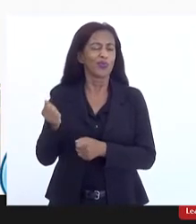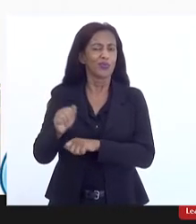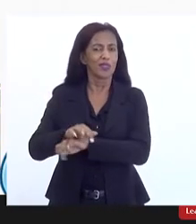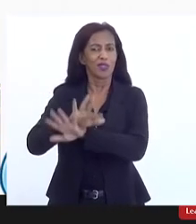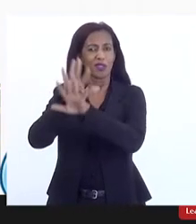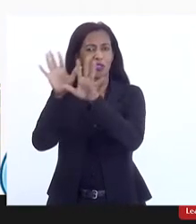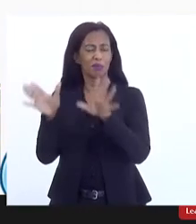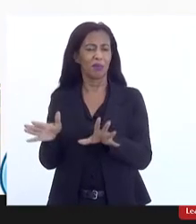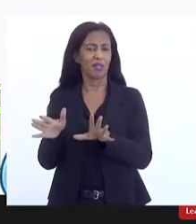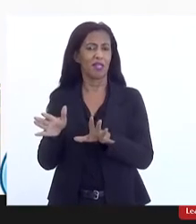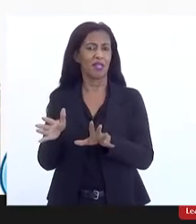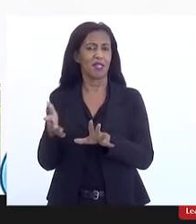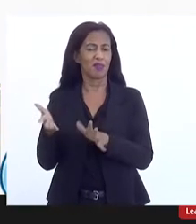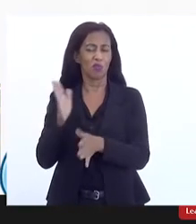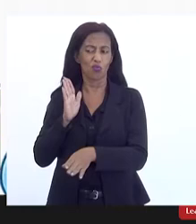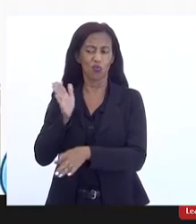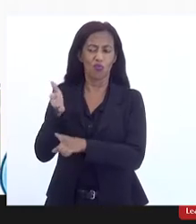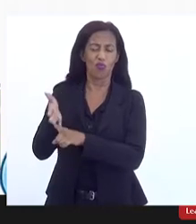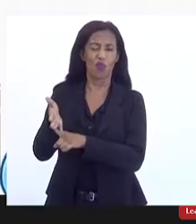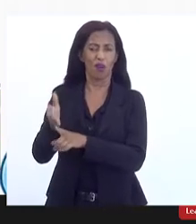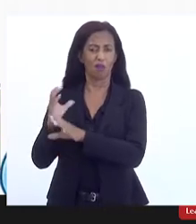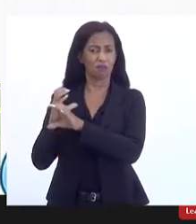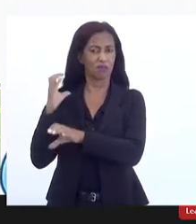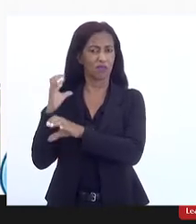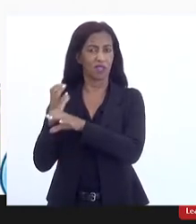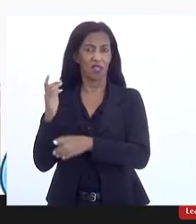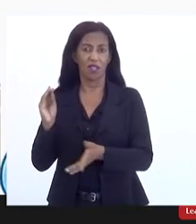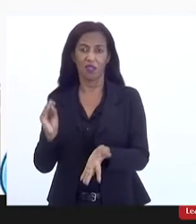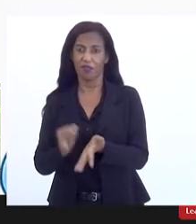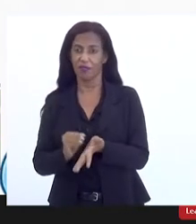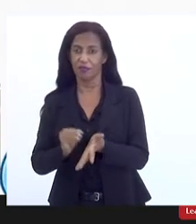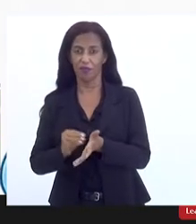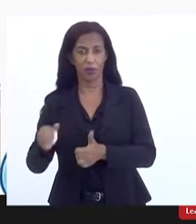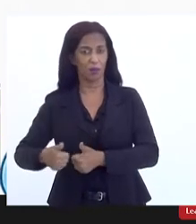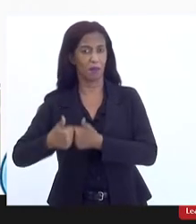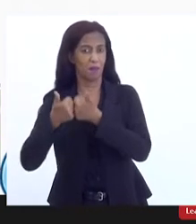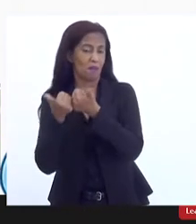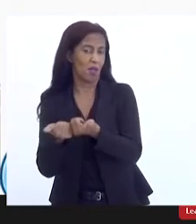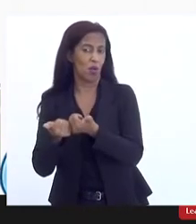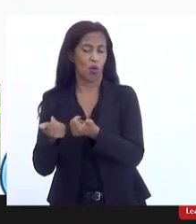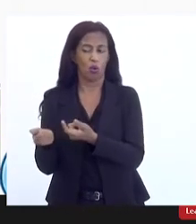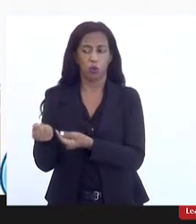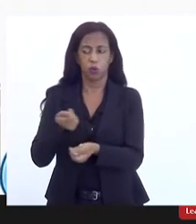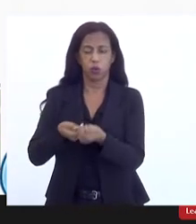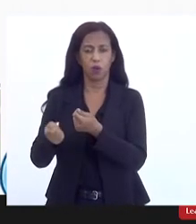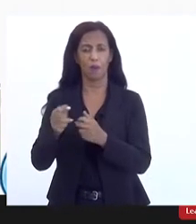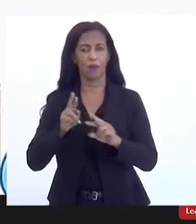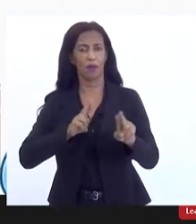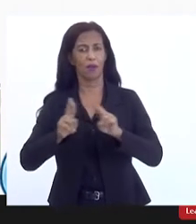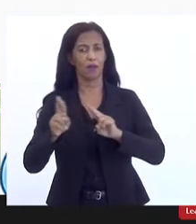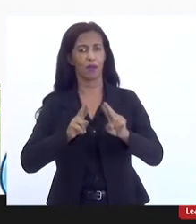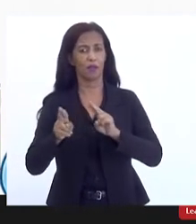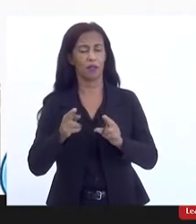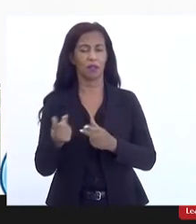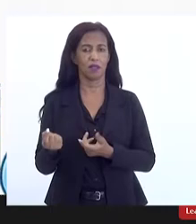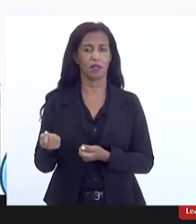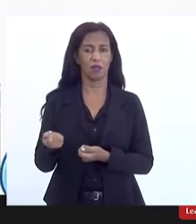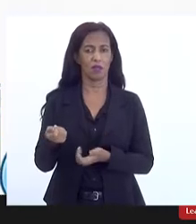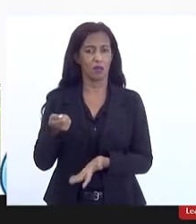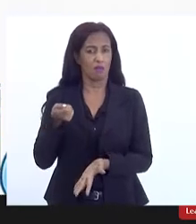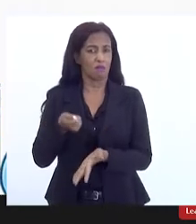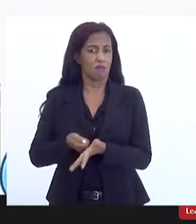soluções de engenharia e que nem sempre são as soluções de melhor custo e melhor relação custo e